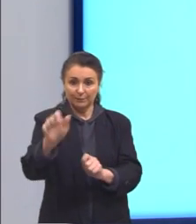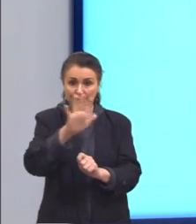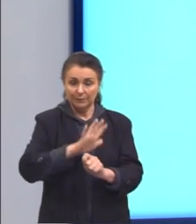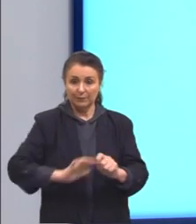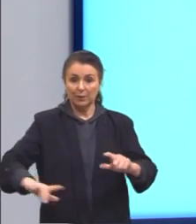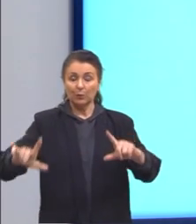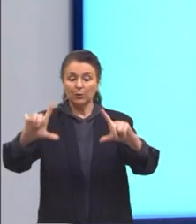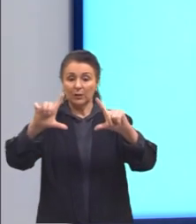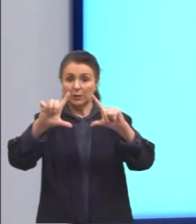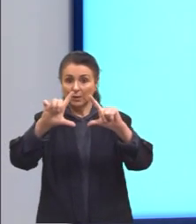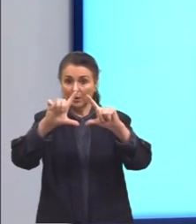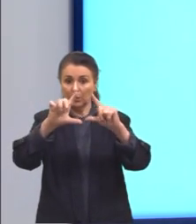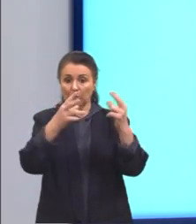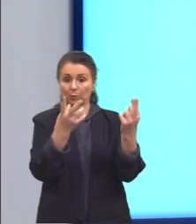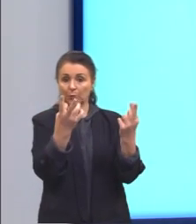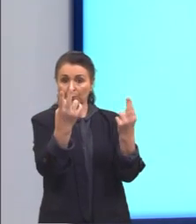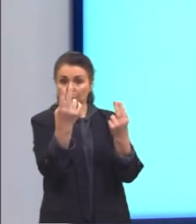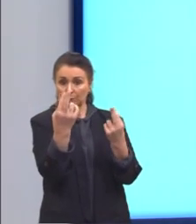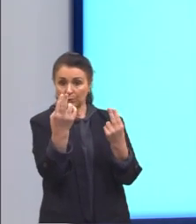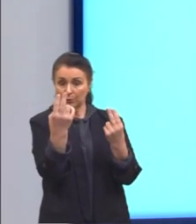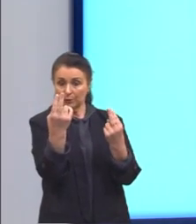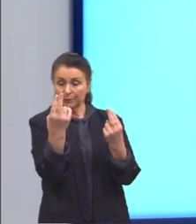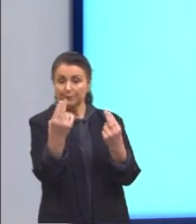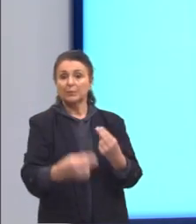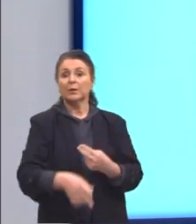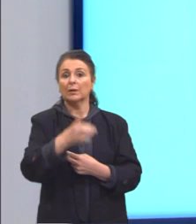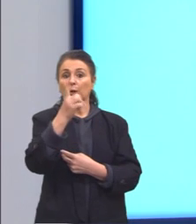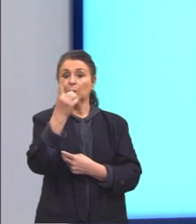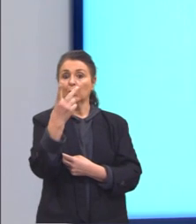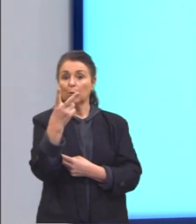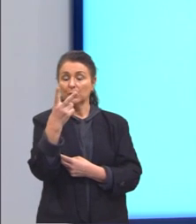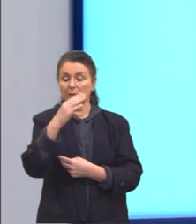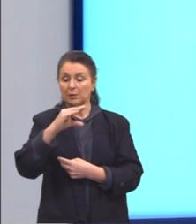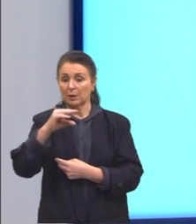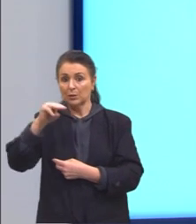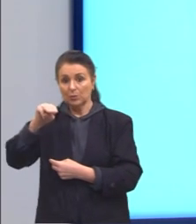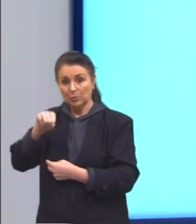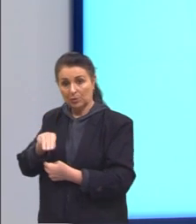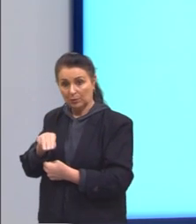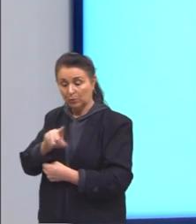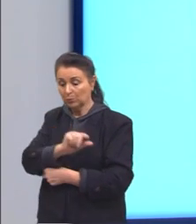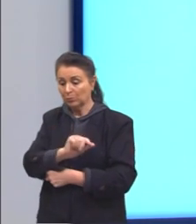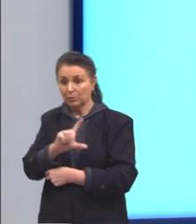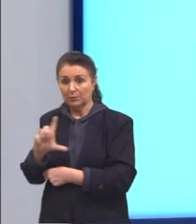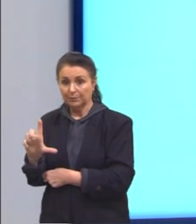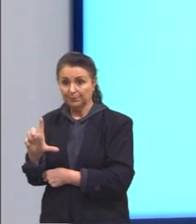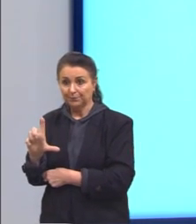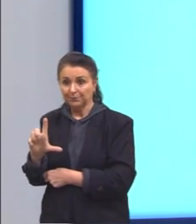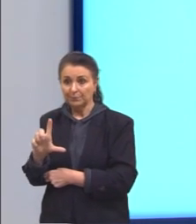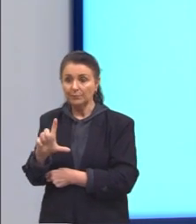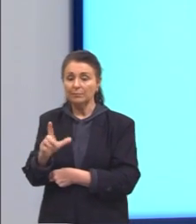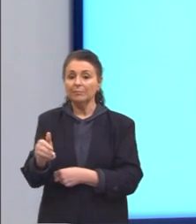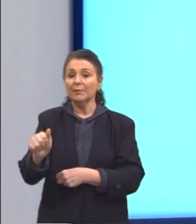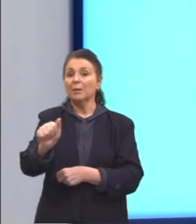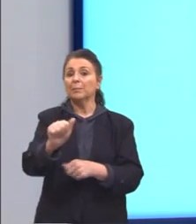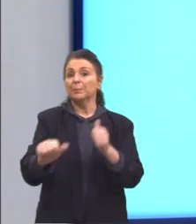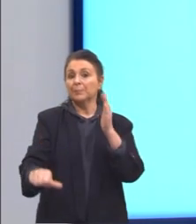equilátero que possui 12 centímetros de lado. Então, aqui nós vamos calcular a área.